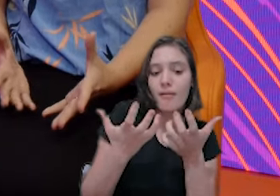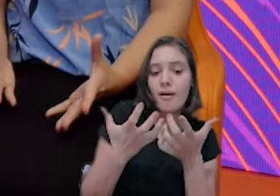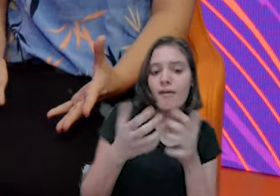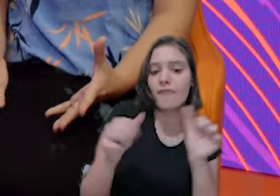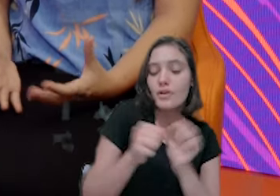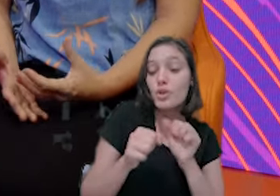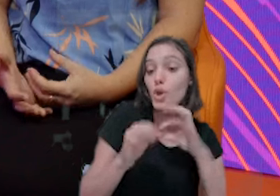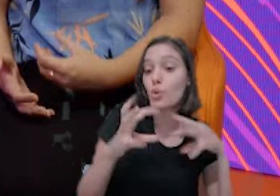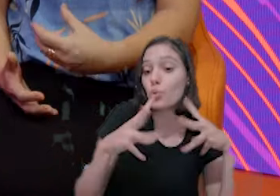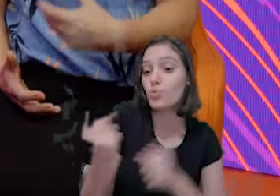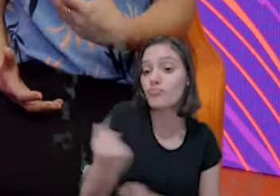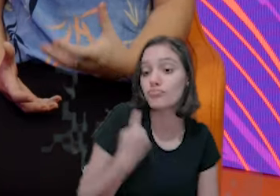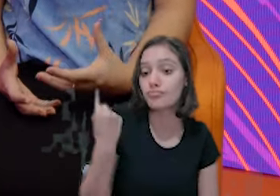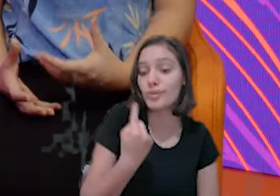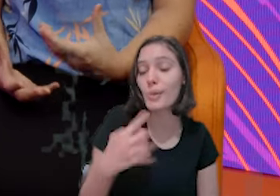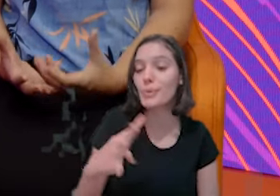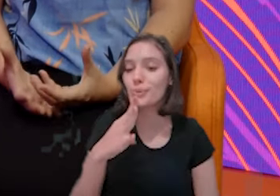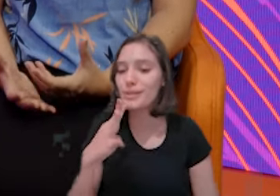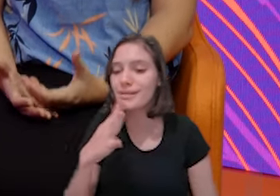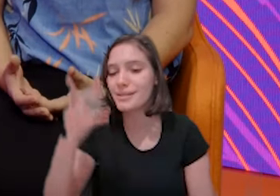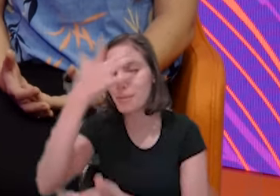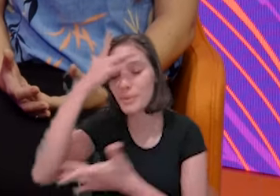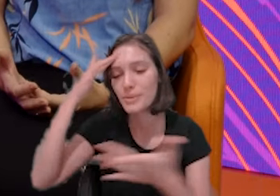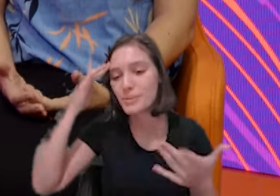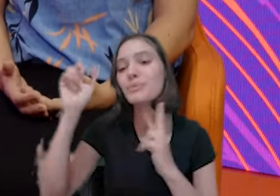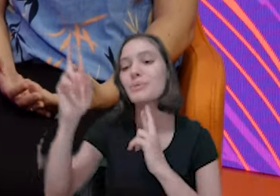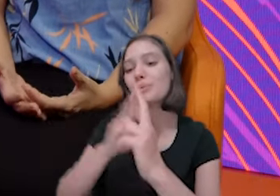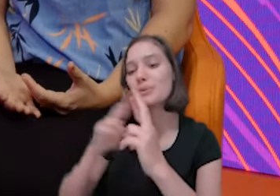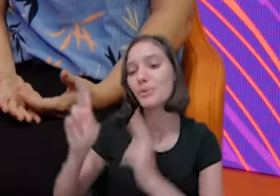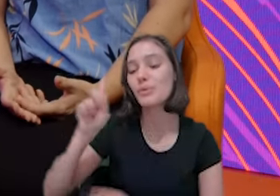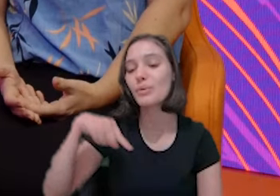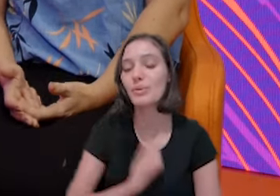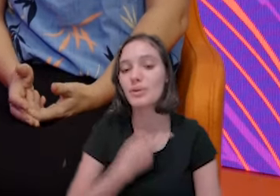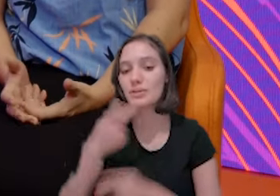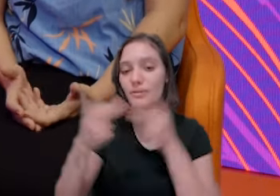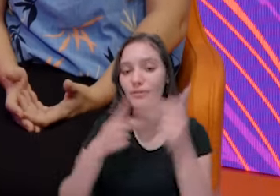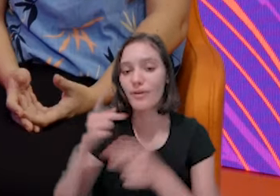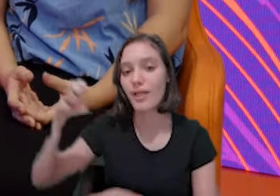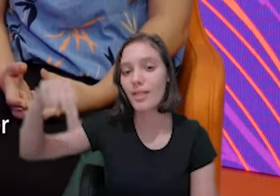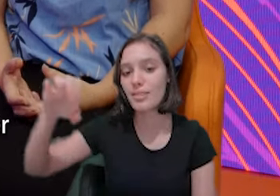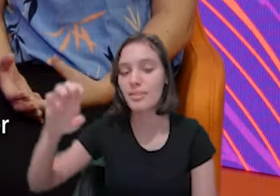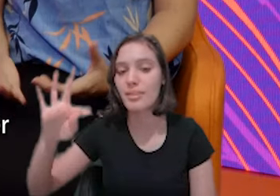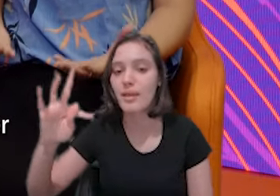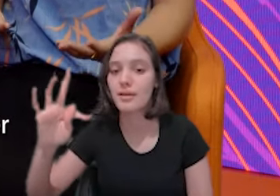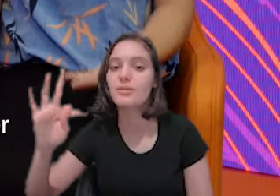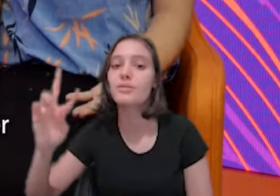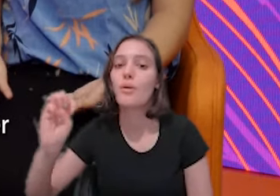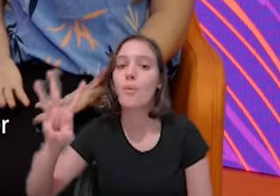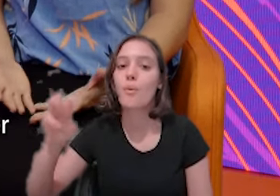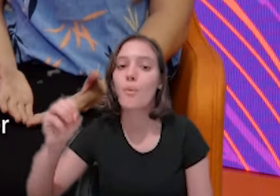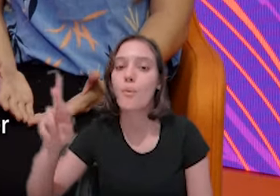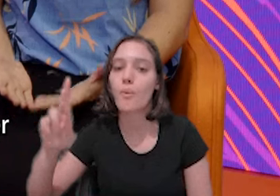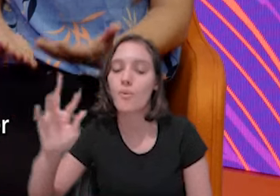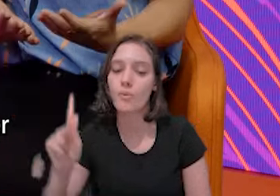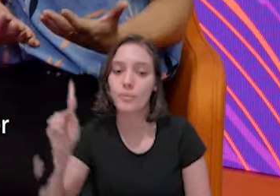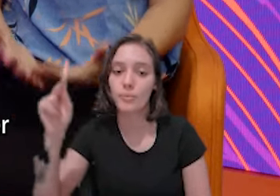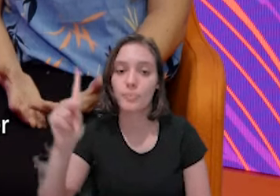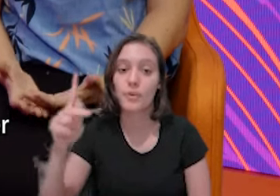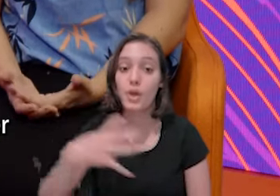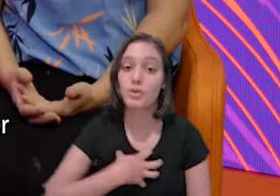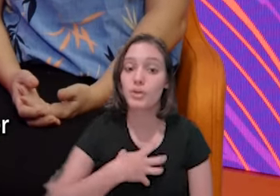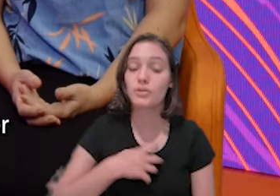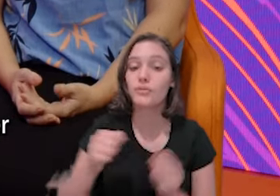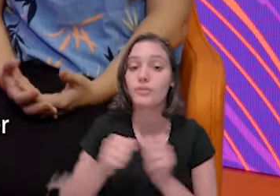de network. Venha buscar formas de fazer diferente aquilo que você já faz. Então, primeira dica é